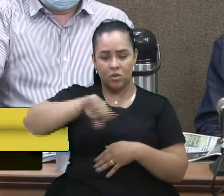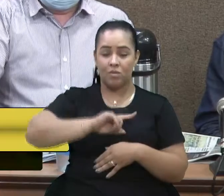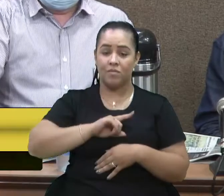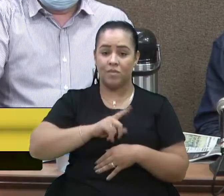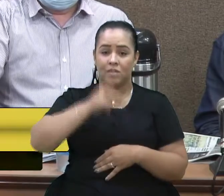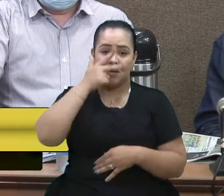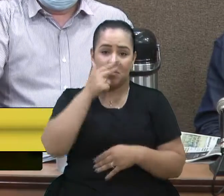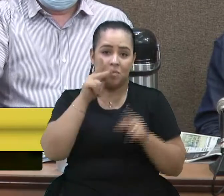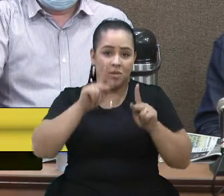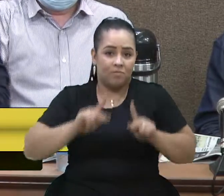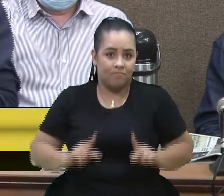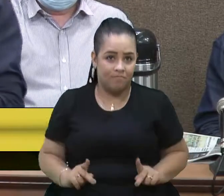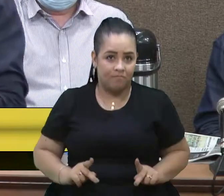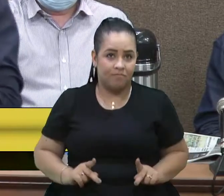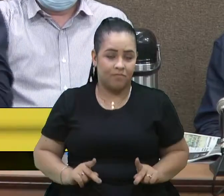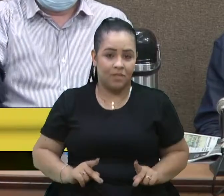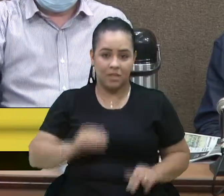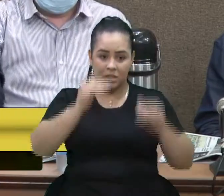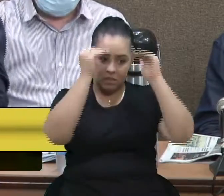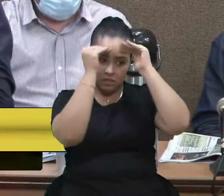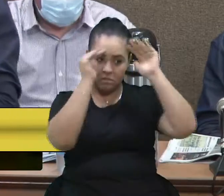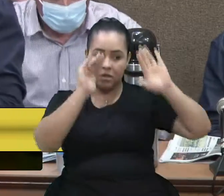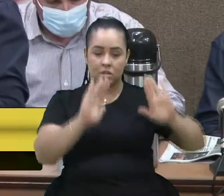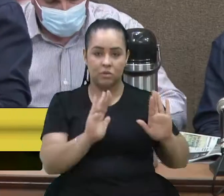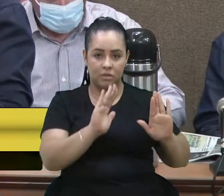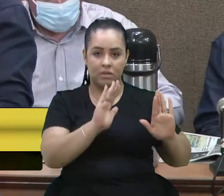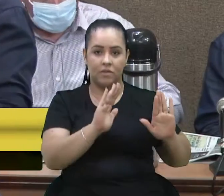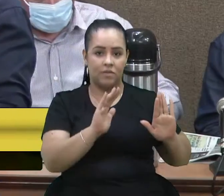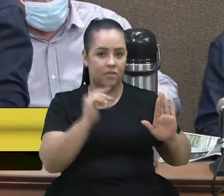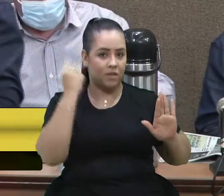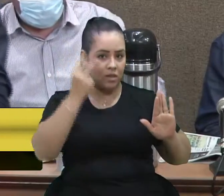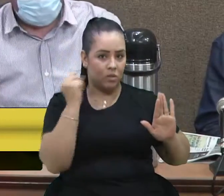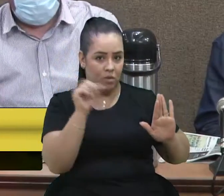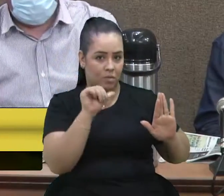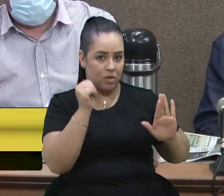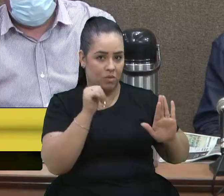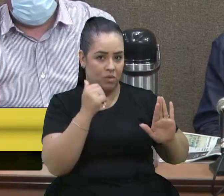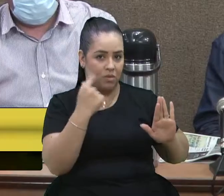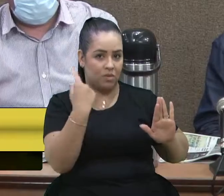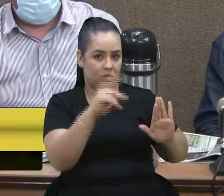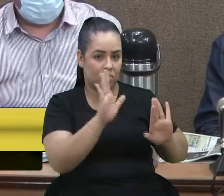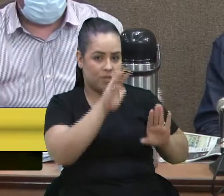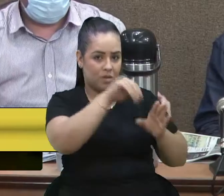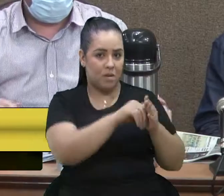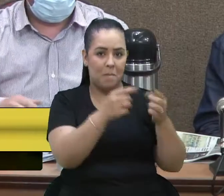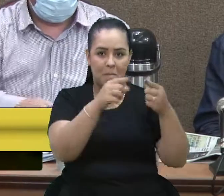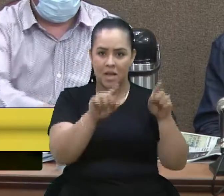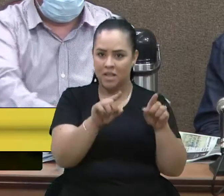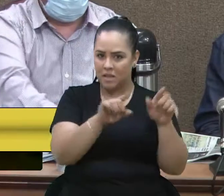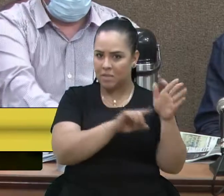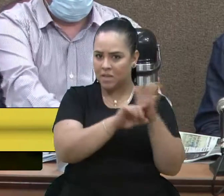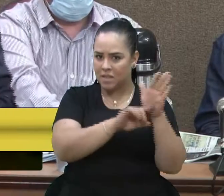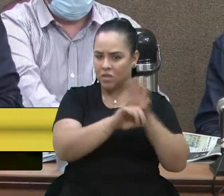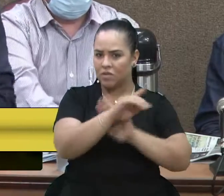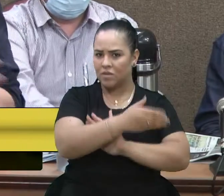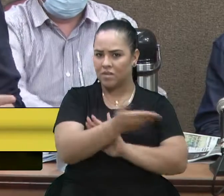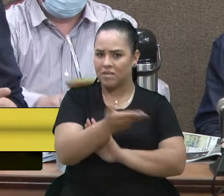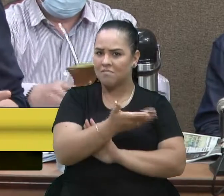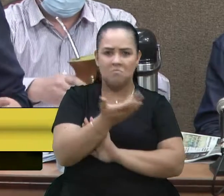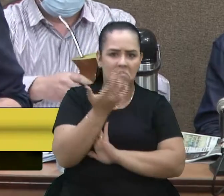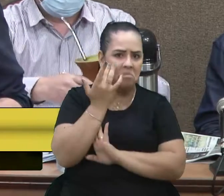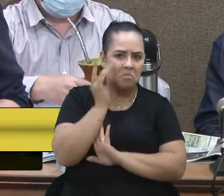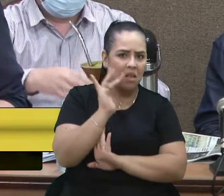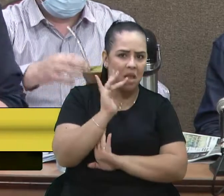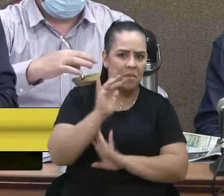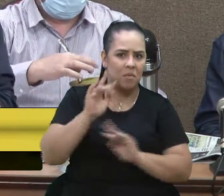infelizmente, e respeito, vereador Marcon, os seus eleitores, mas que talvez lá na enquete do senhor, sem saber, sem saber,